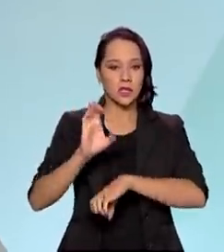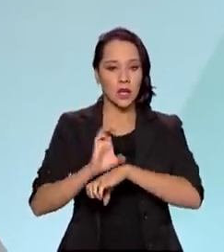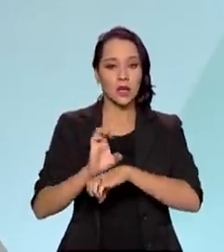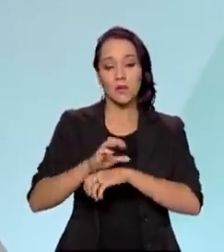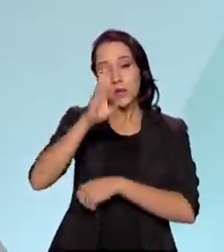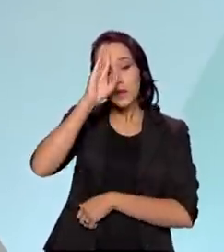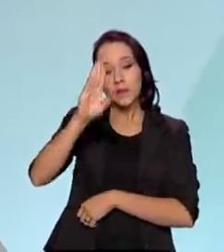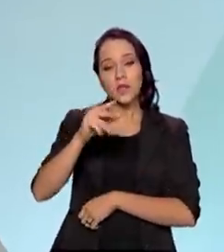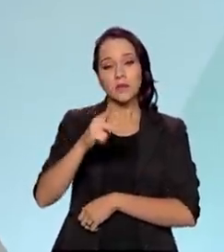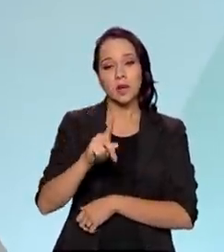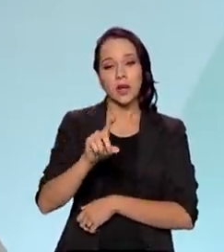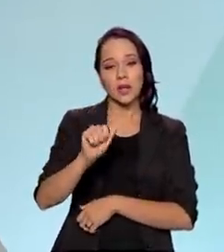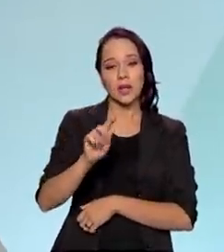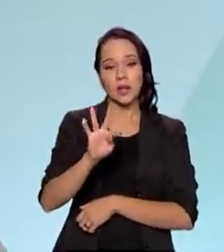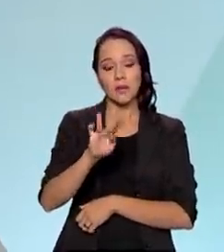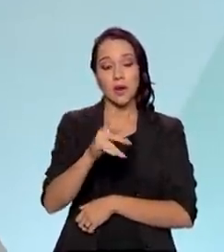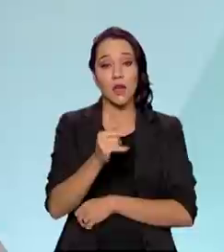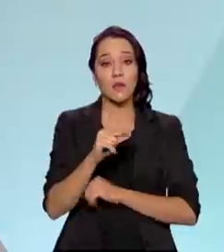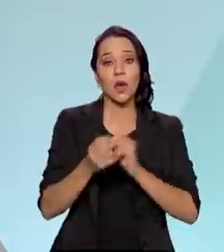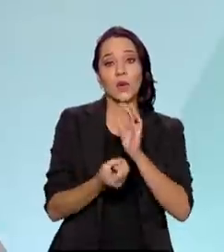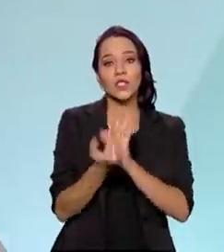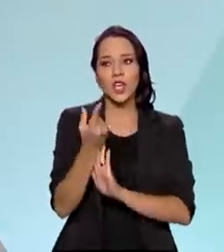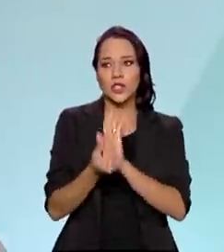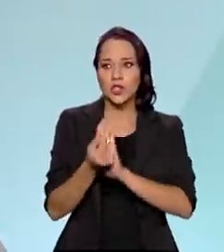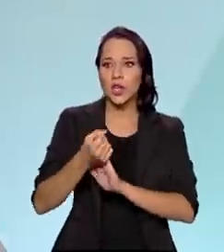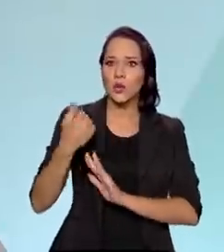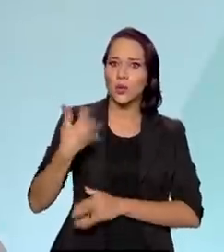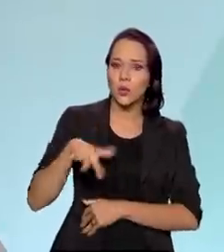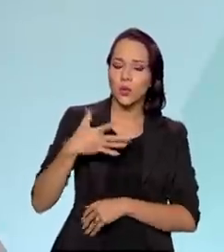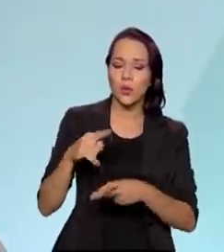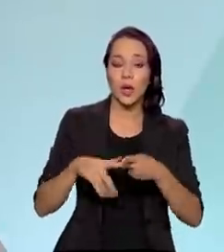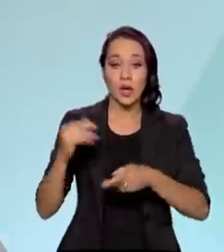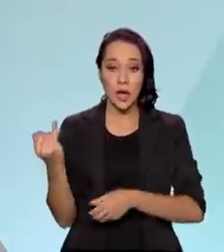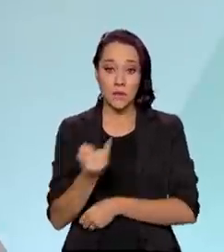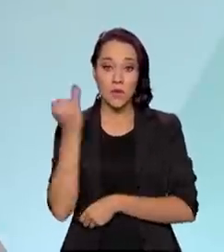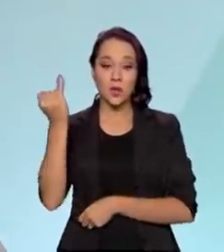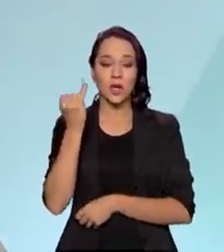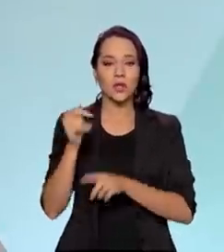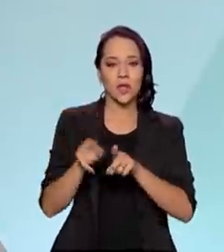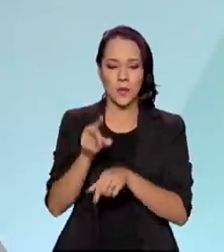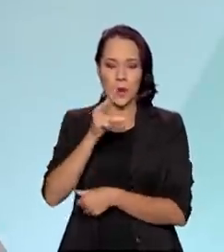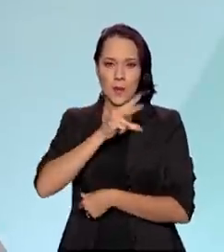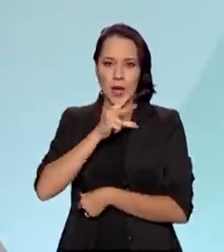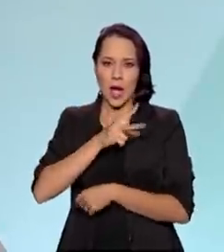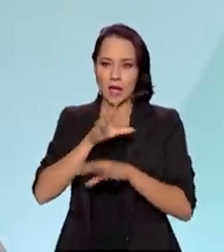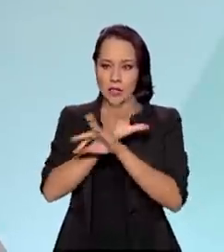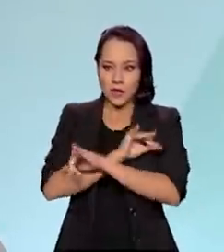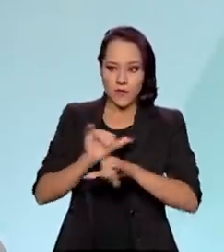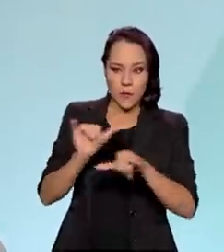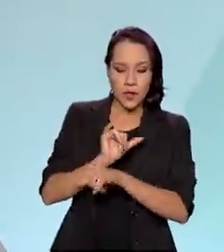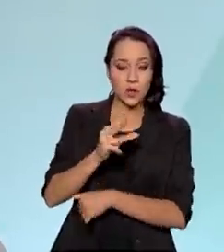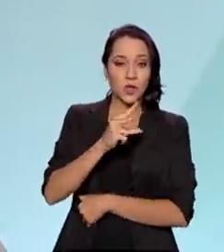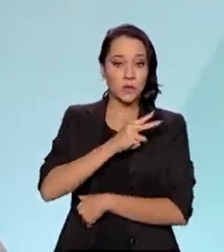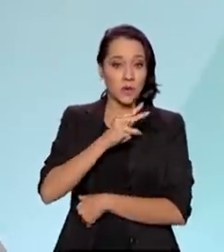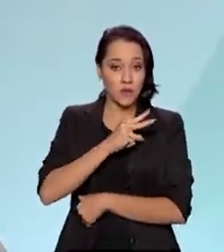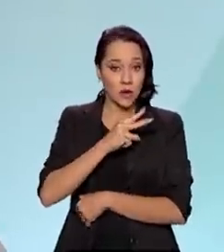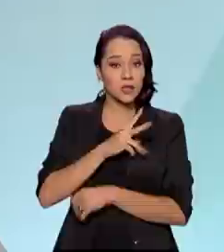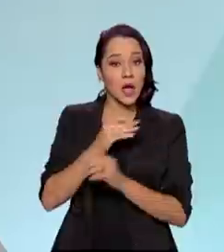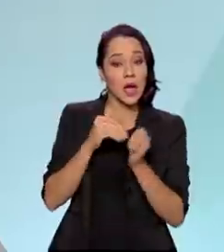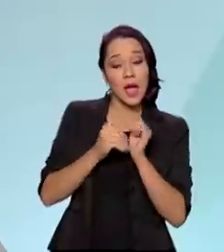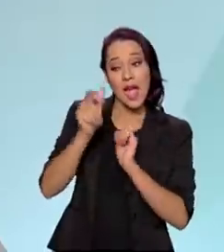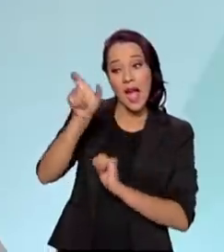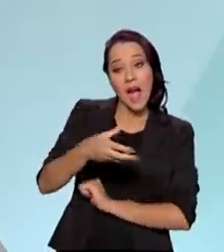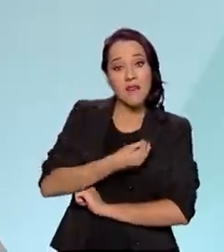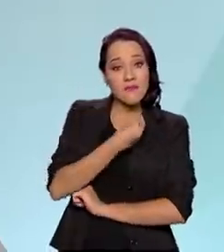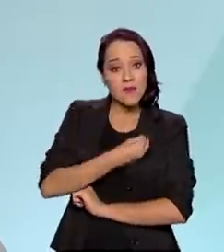pela Dataprev, porque o volume de recursos é muito alto, a relevância e a privacidade desses dados, nós estamos falando de dados das pessoas, da vida das